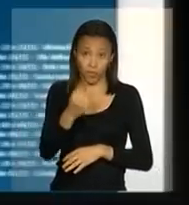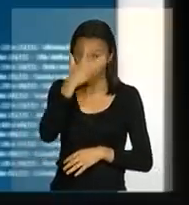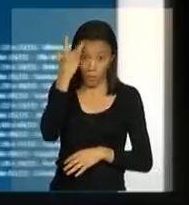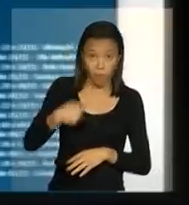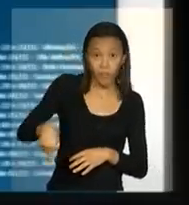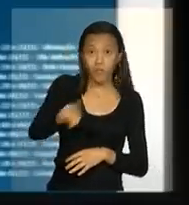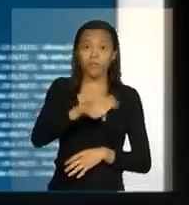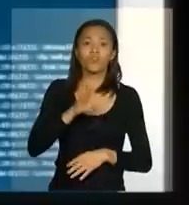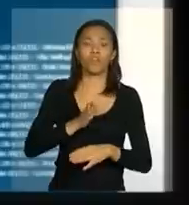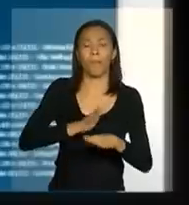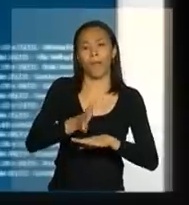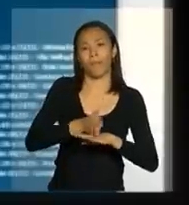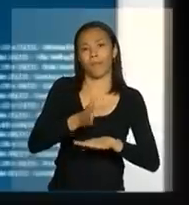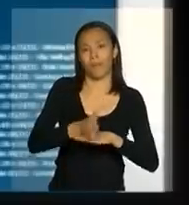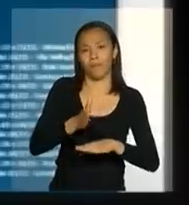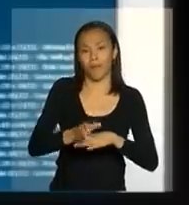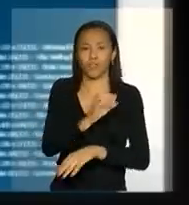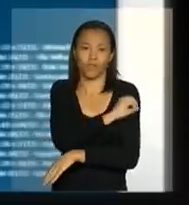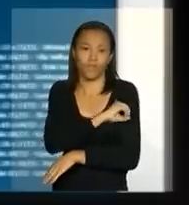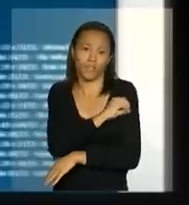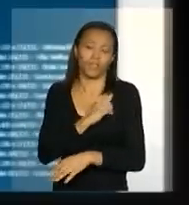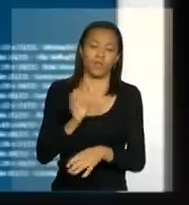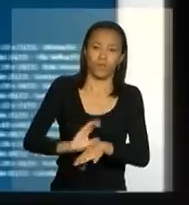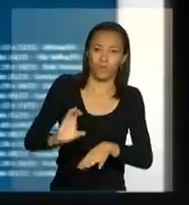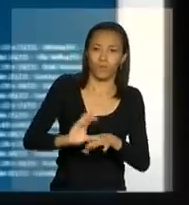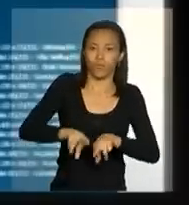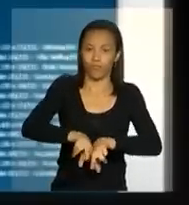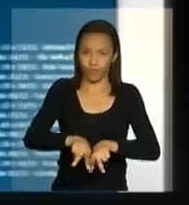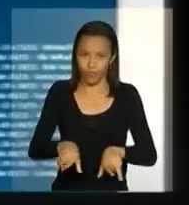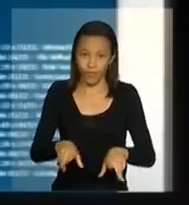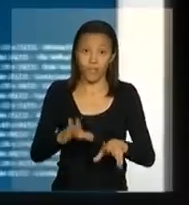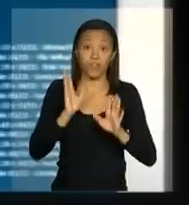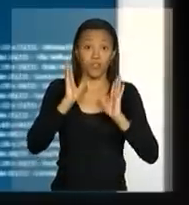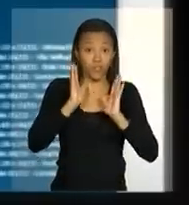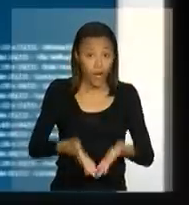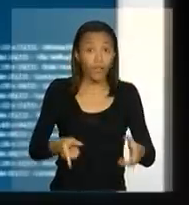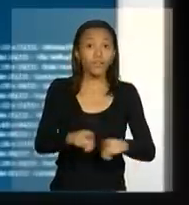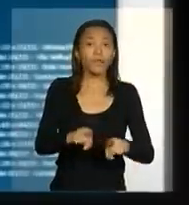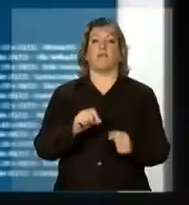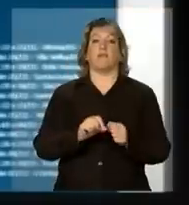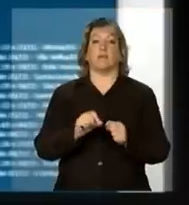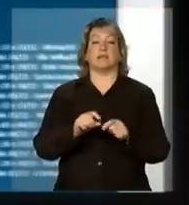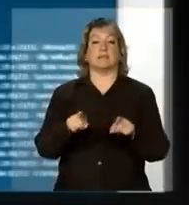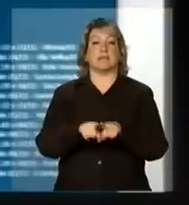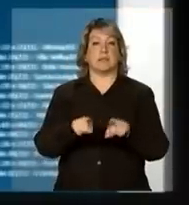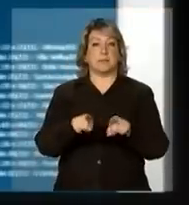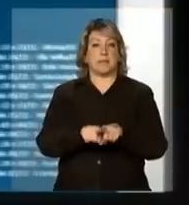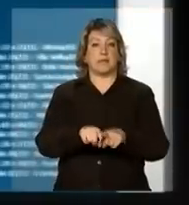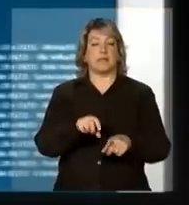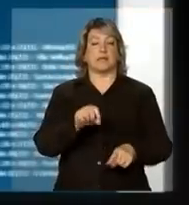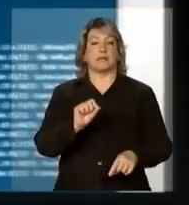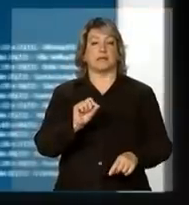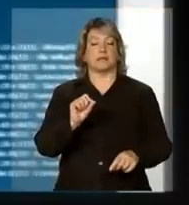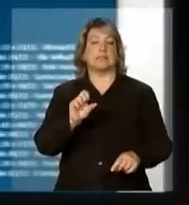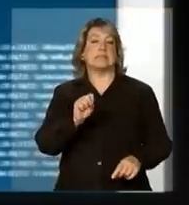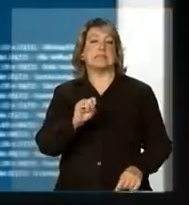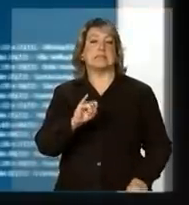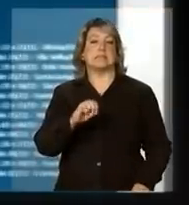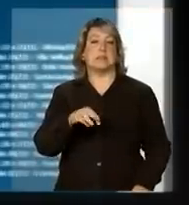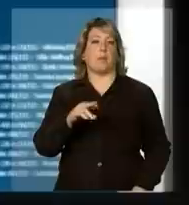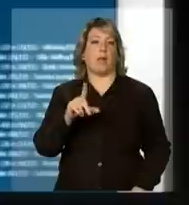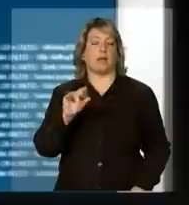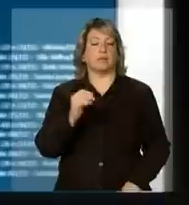que frequentaram as oficinas. E realizamos também simulados. Nós já fizemos